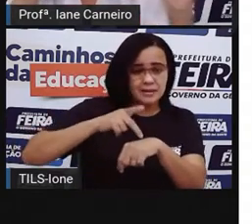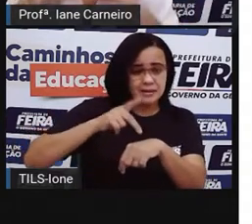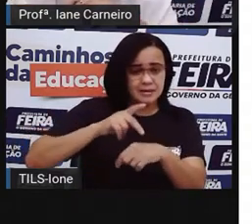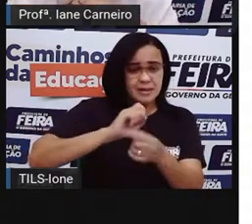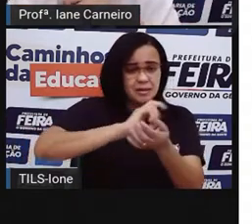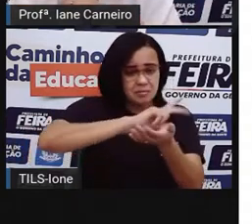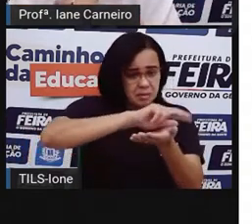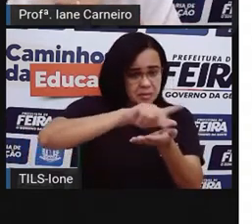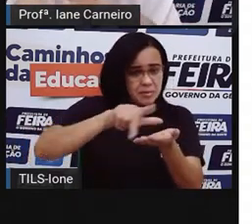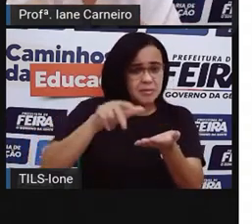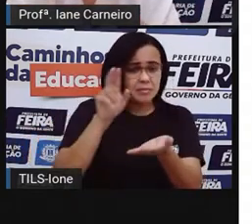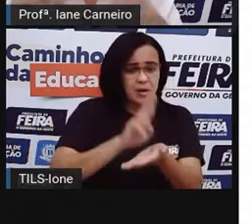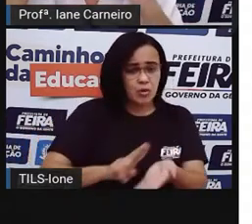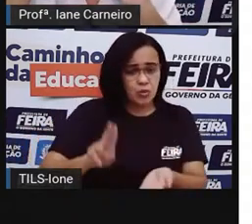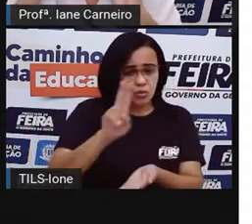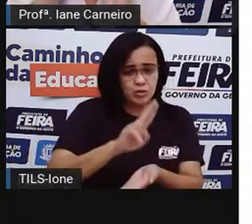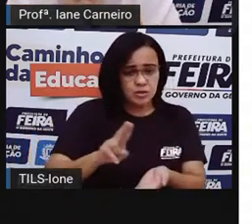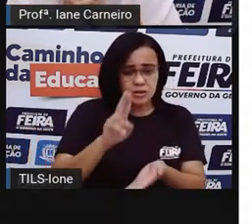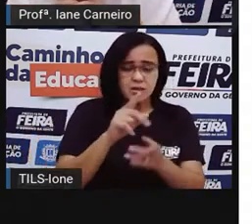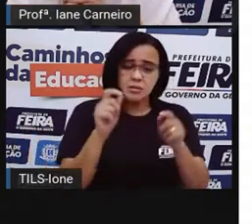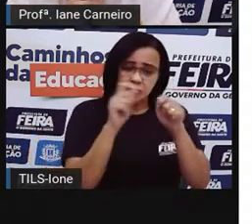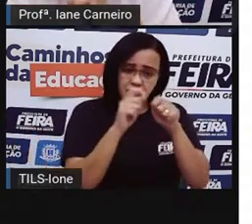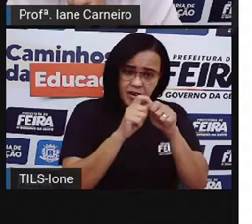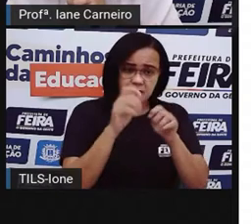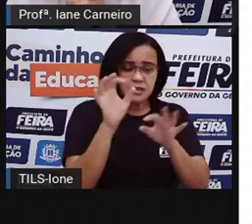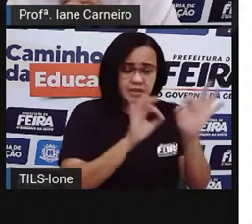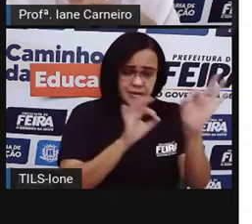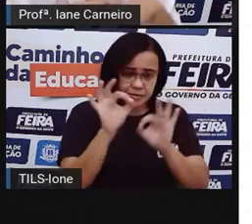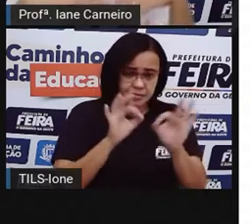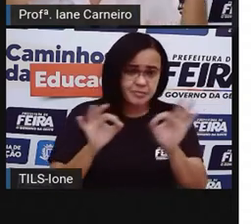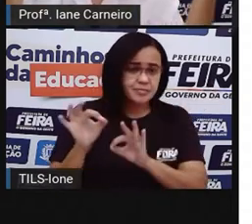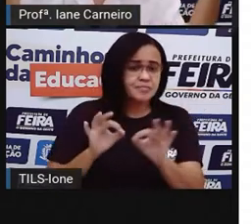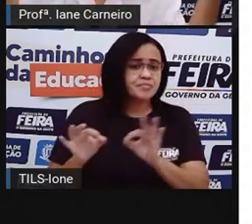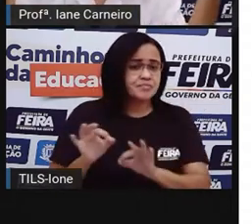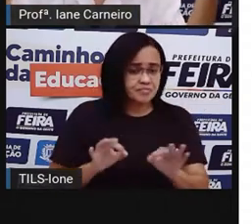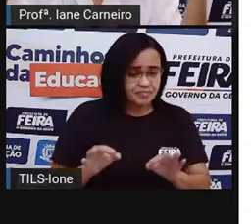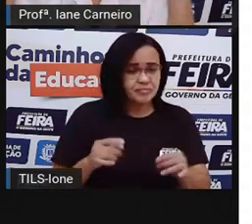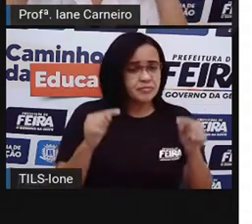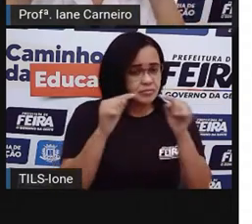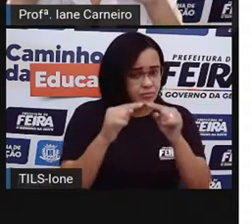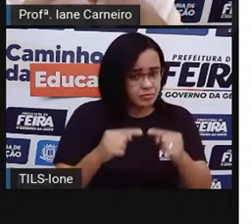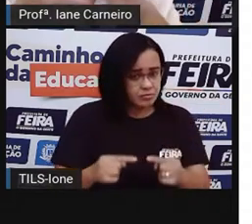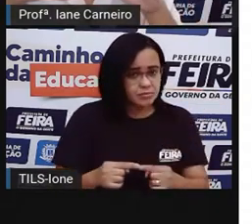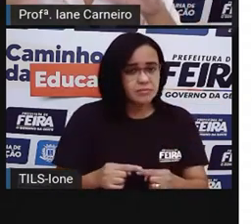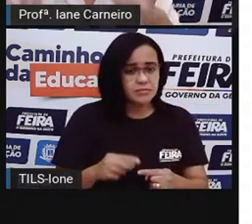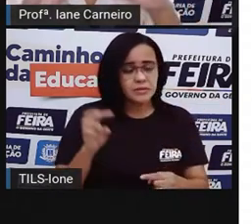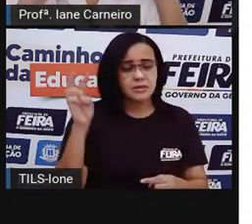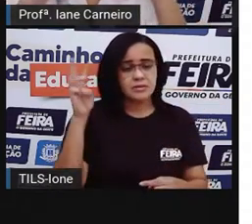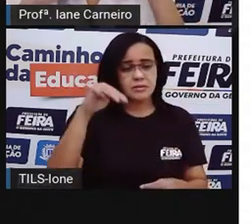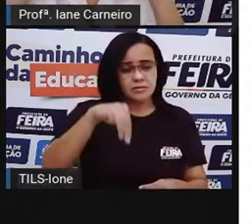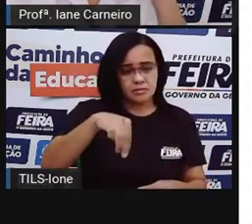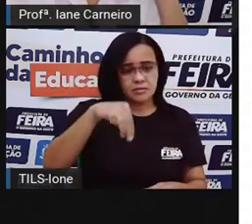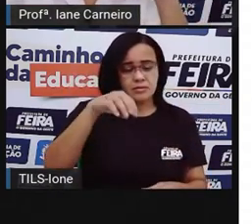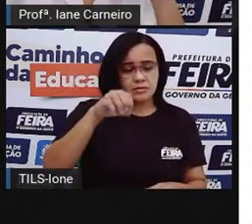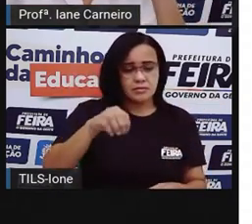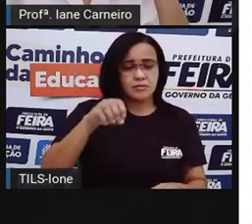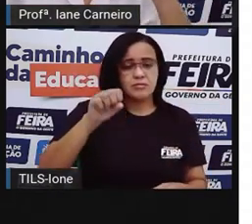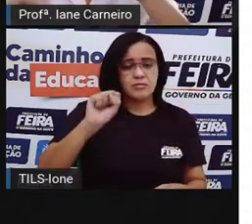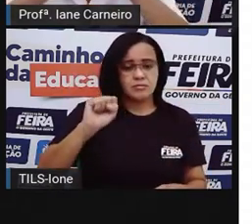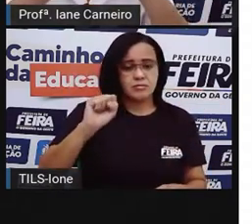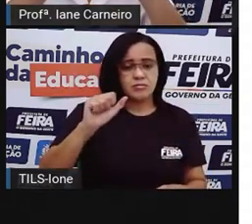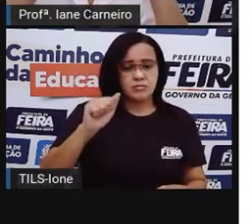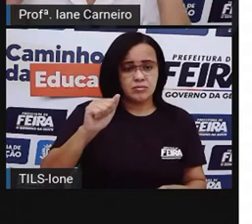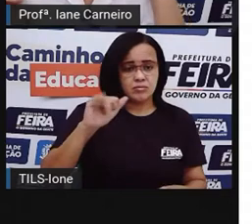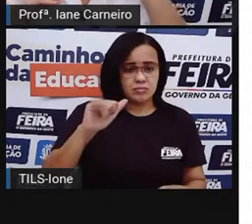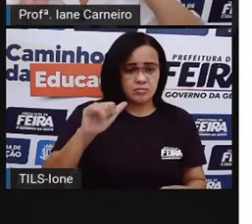pode usar para fazer a composição do seu mosaico, né? E também seu mosaico não precisa ser só com peças, né? Só com